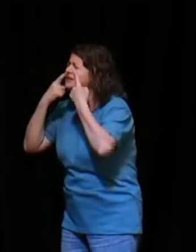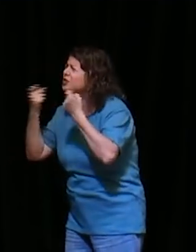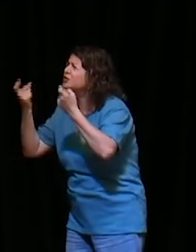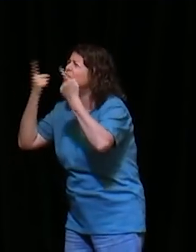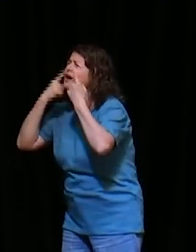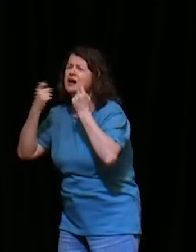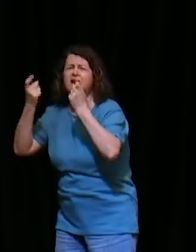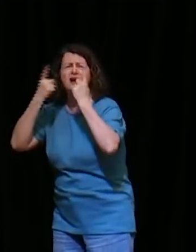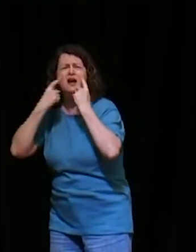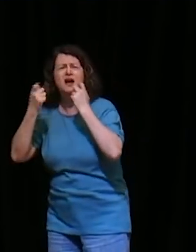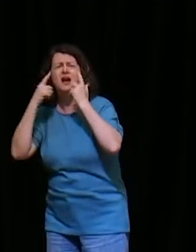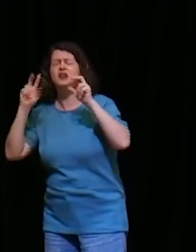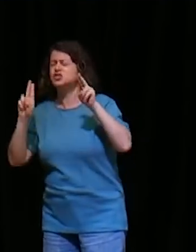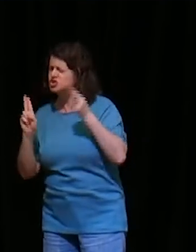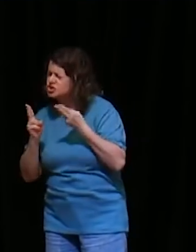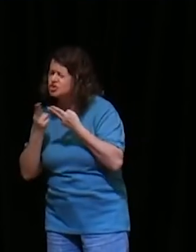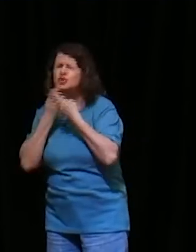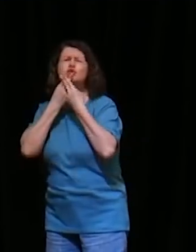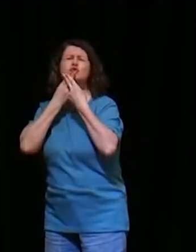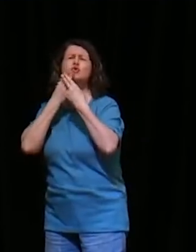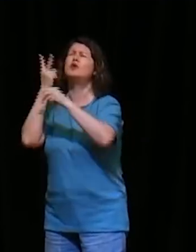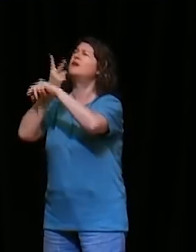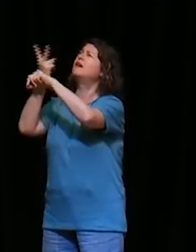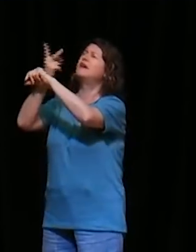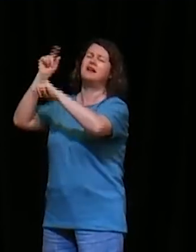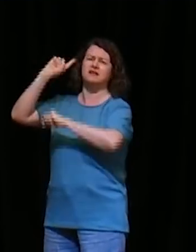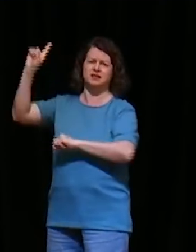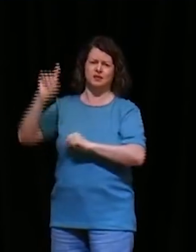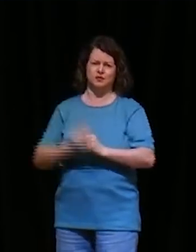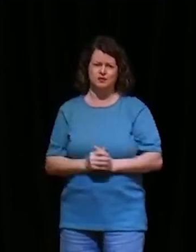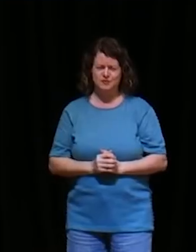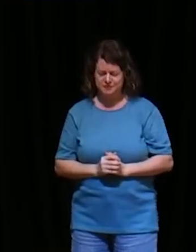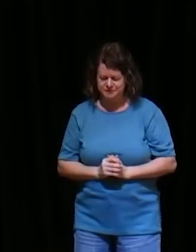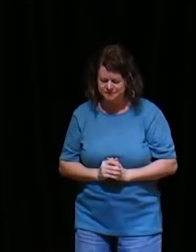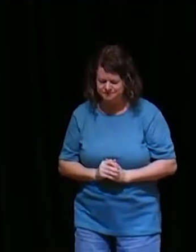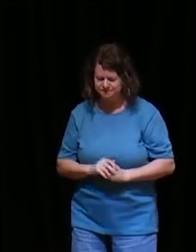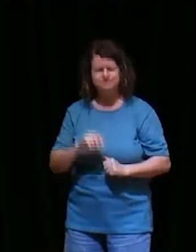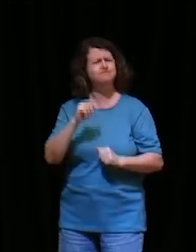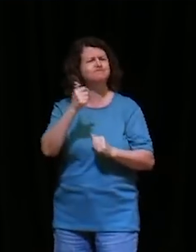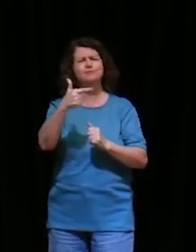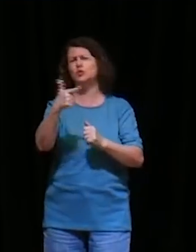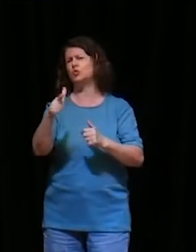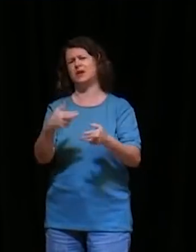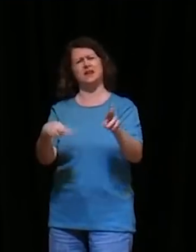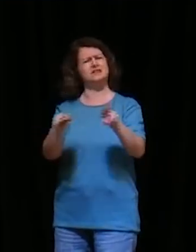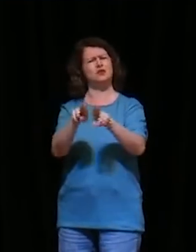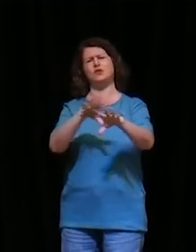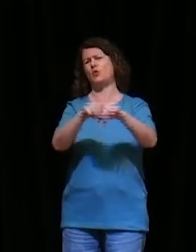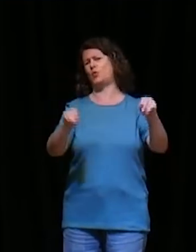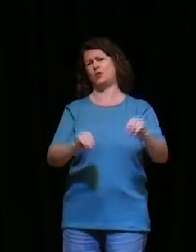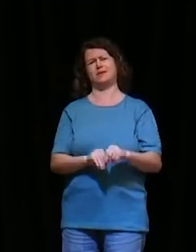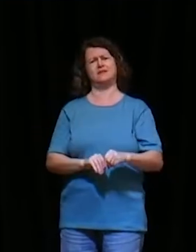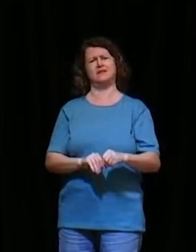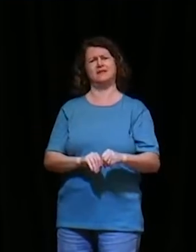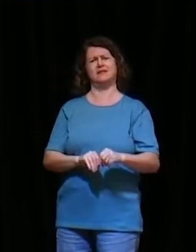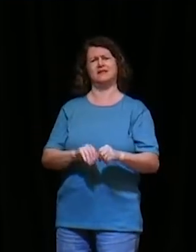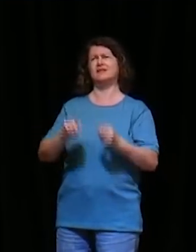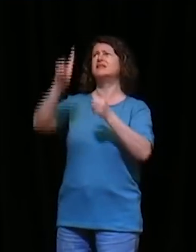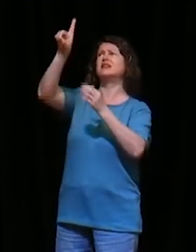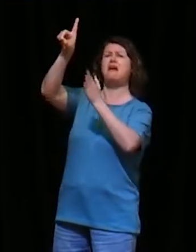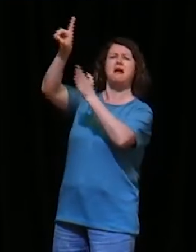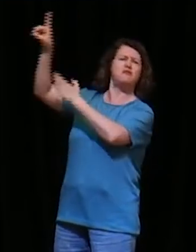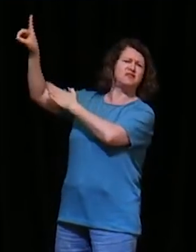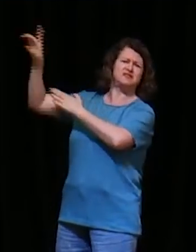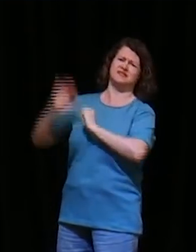restauração, se você não buscar a Deus em jejum e em oração. A oração, ela tem